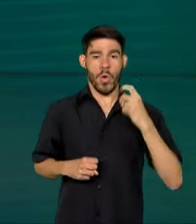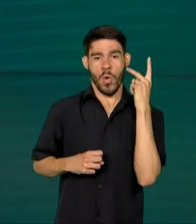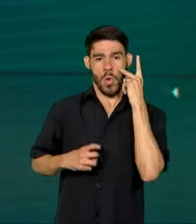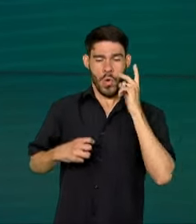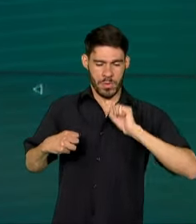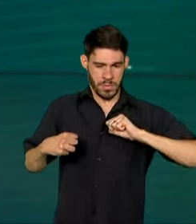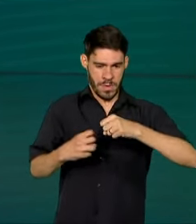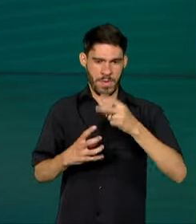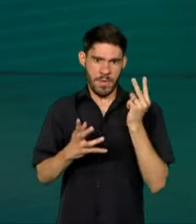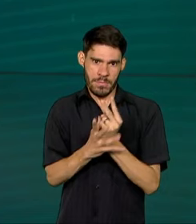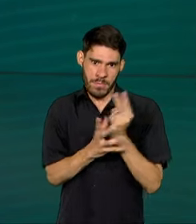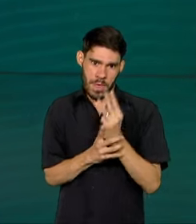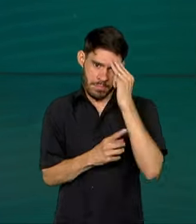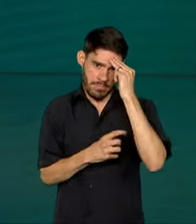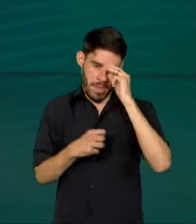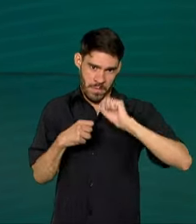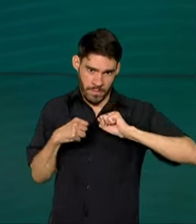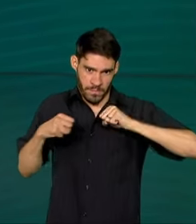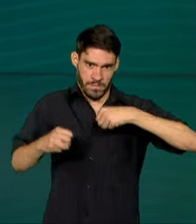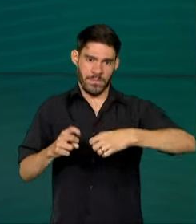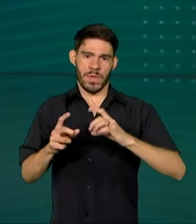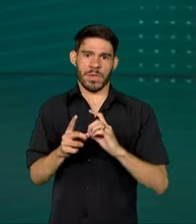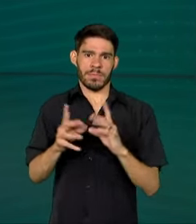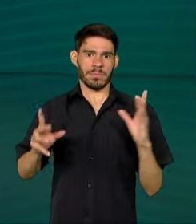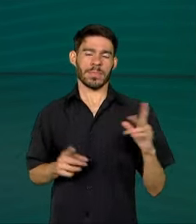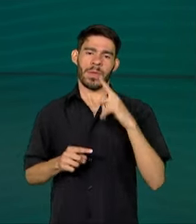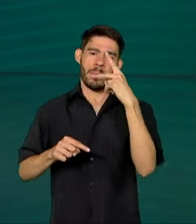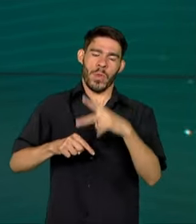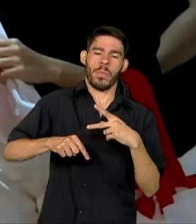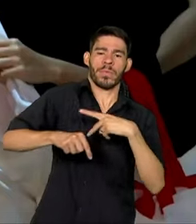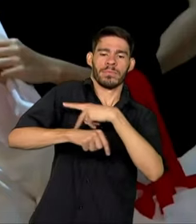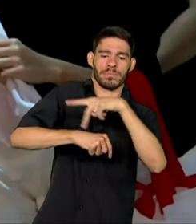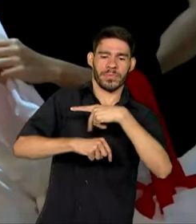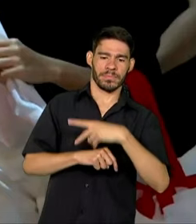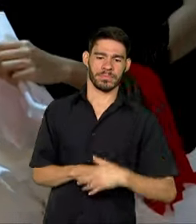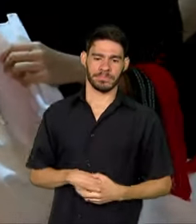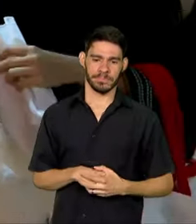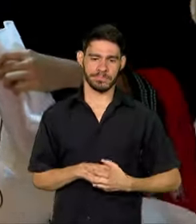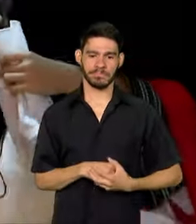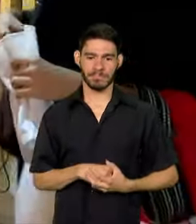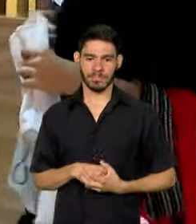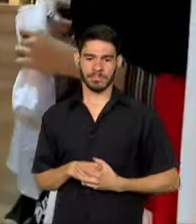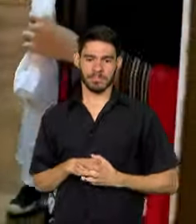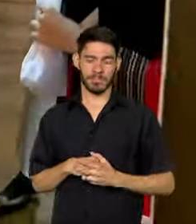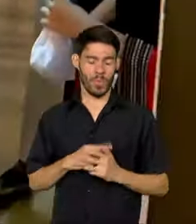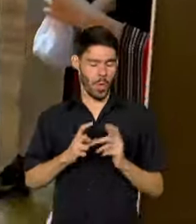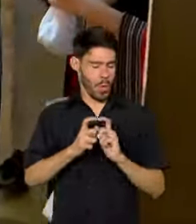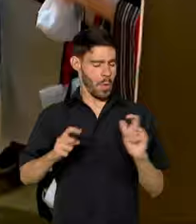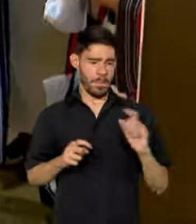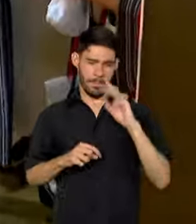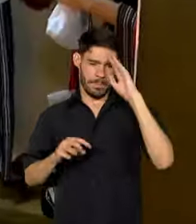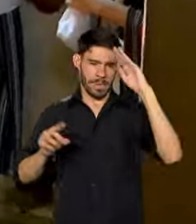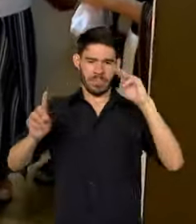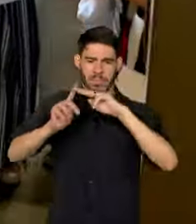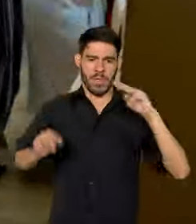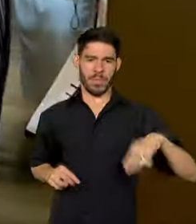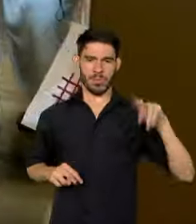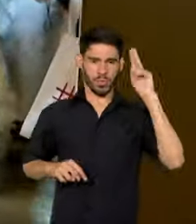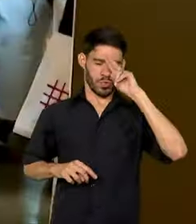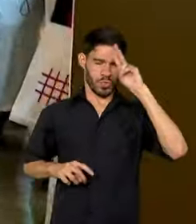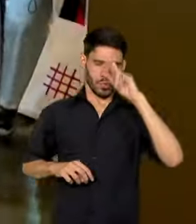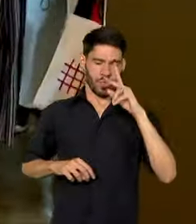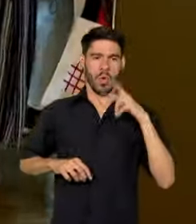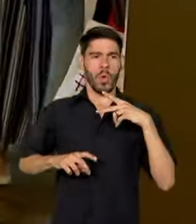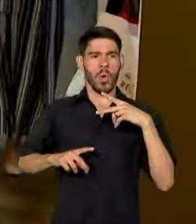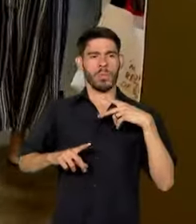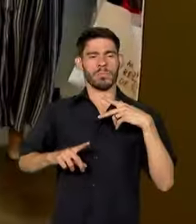manutenção da memória para o fortalecimento democrático do país. O maior museu de história é dedicado à